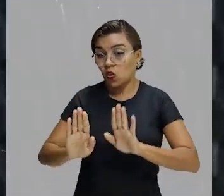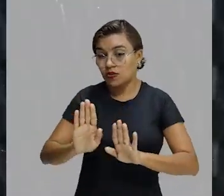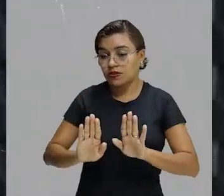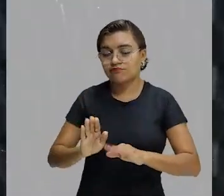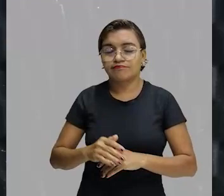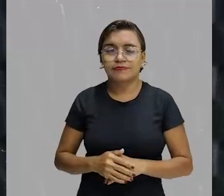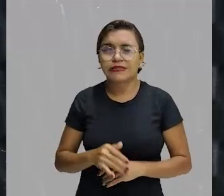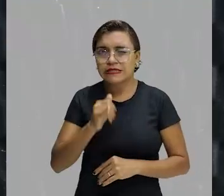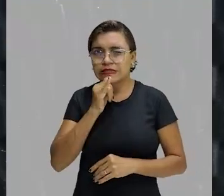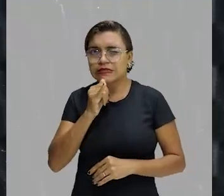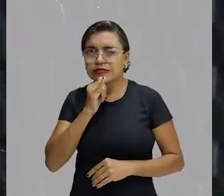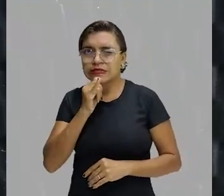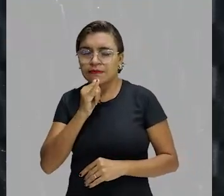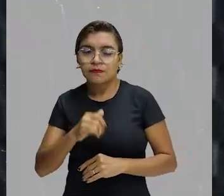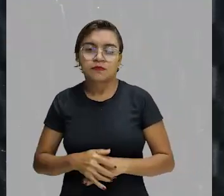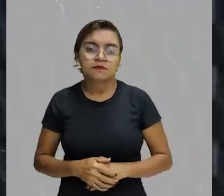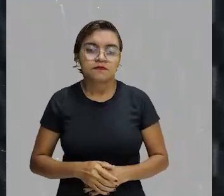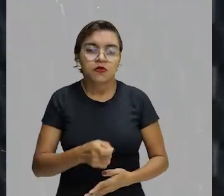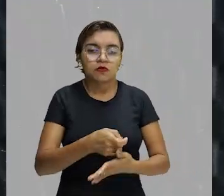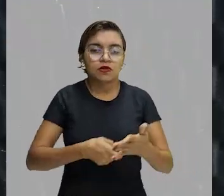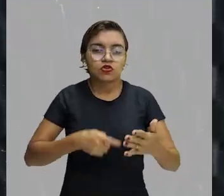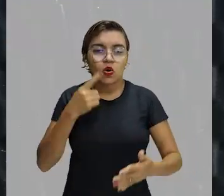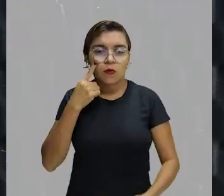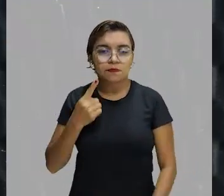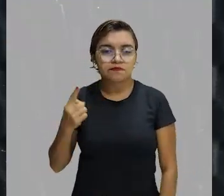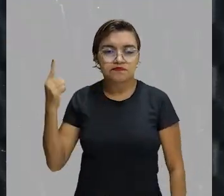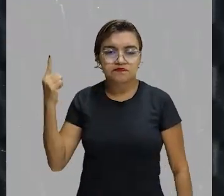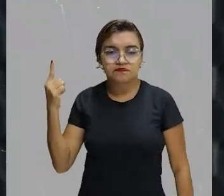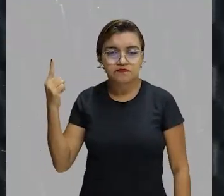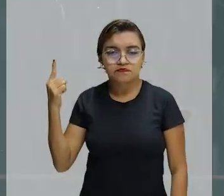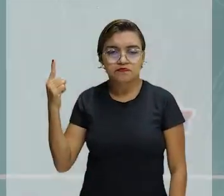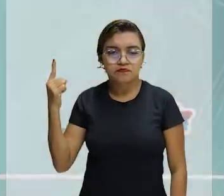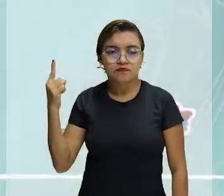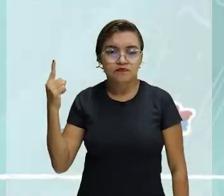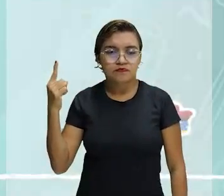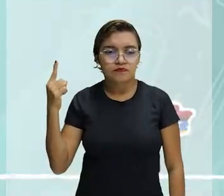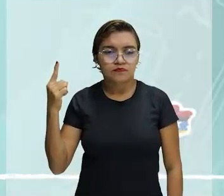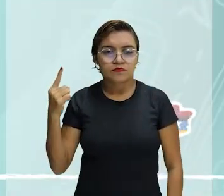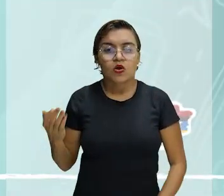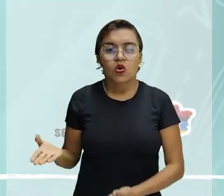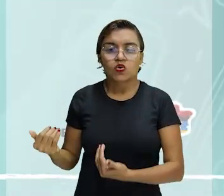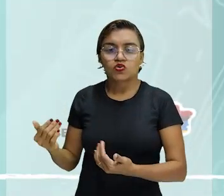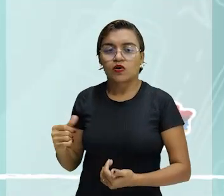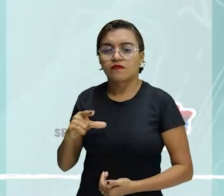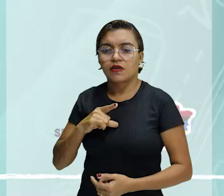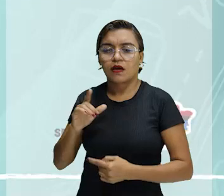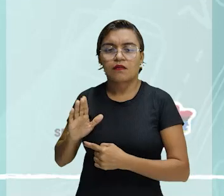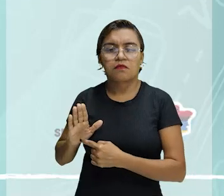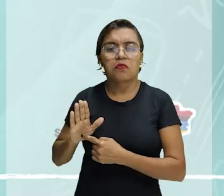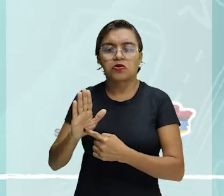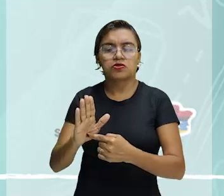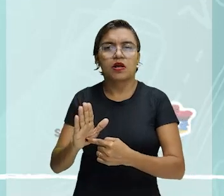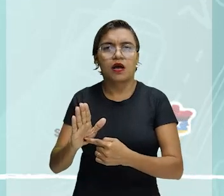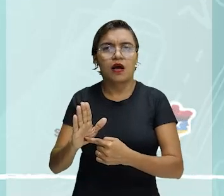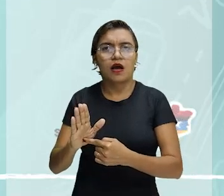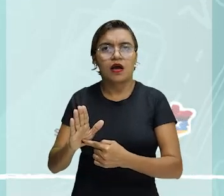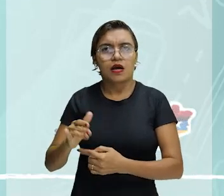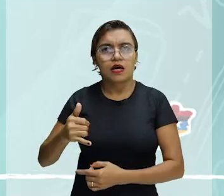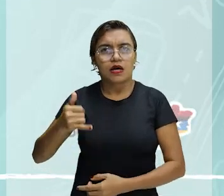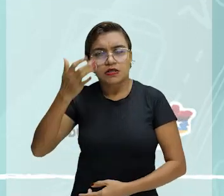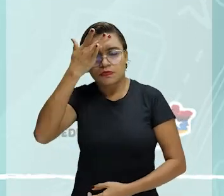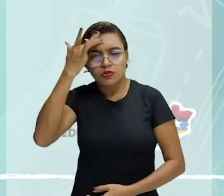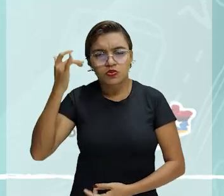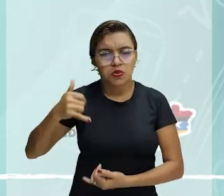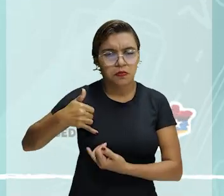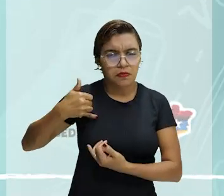Vamos ver um exemplo de um texto prolixo? O tema é, os jovens têm algo a transmitir aos mais velhos? Não